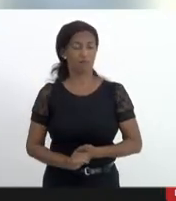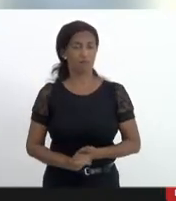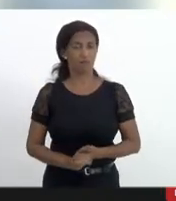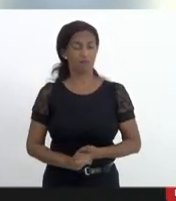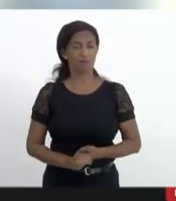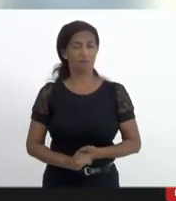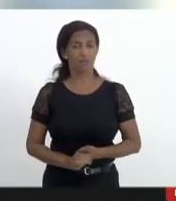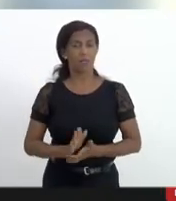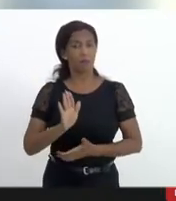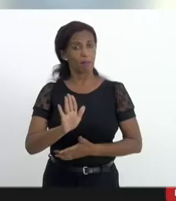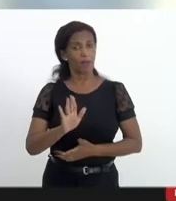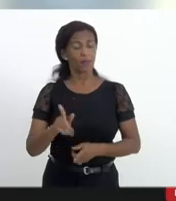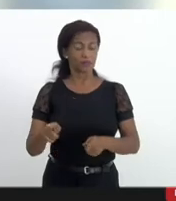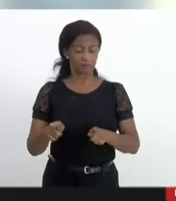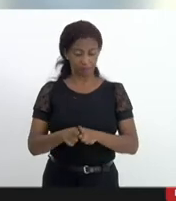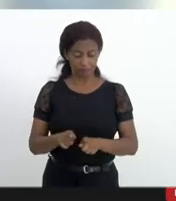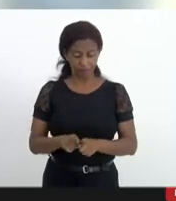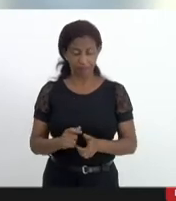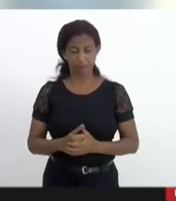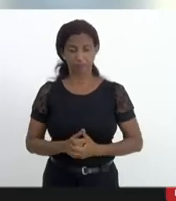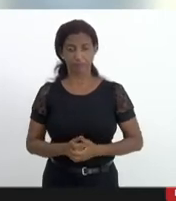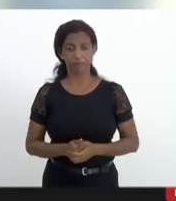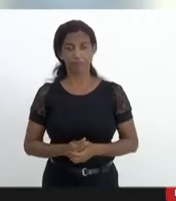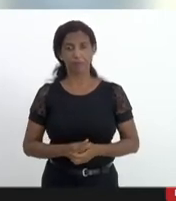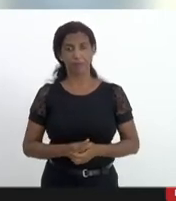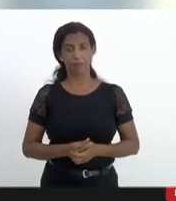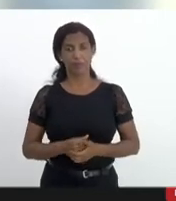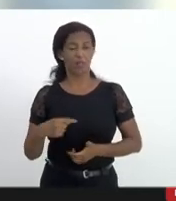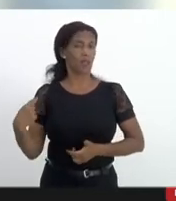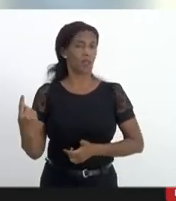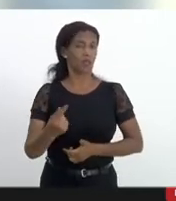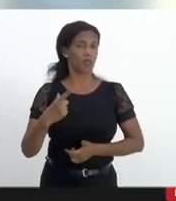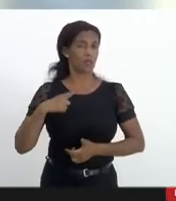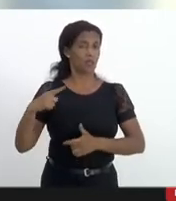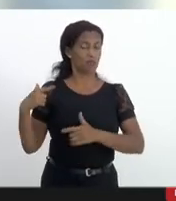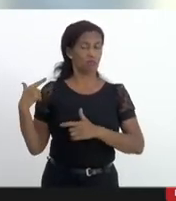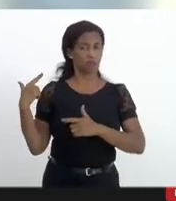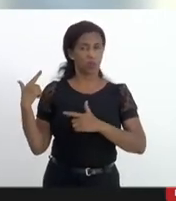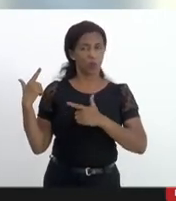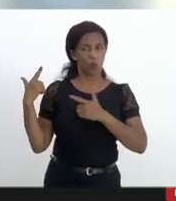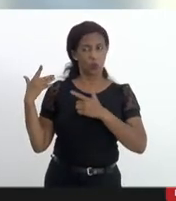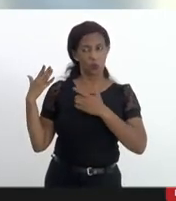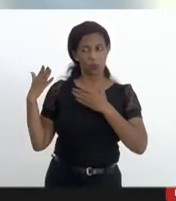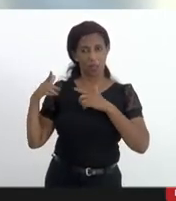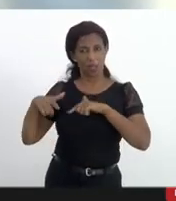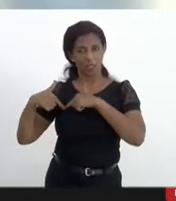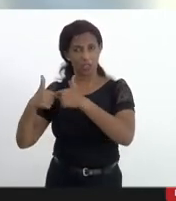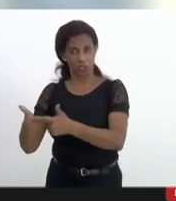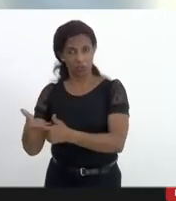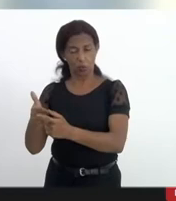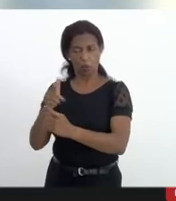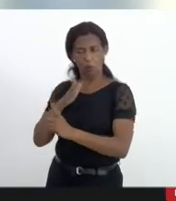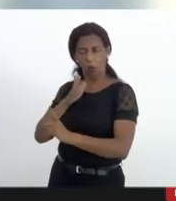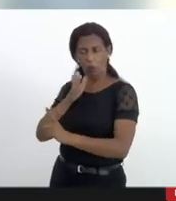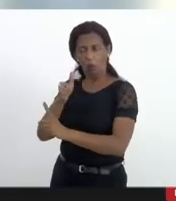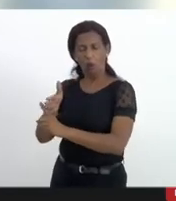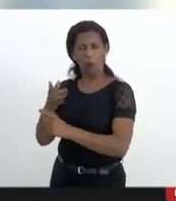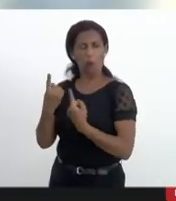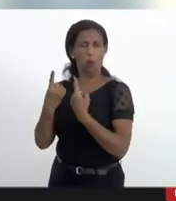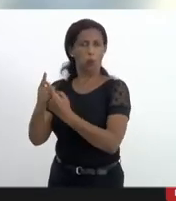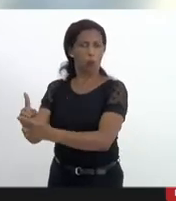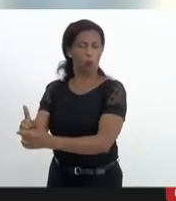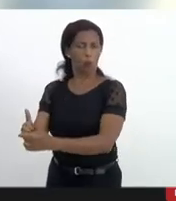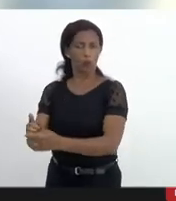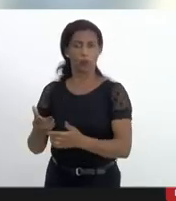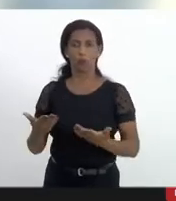mas ainda assim a gente tem atuado diretamente nos efeitos e não nas causas hoje